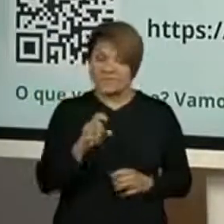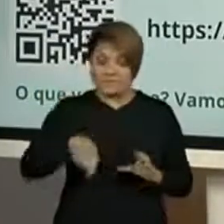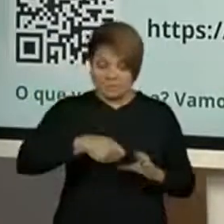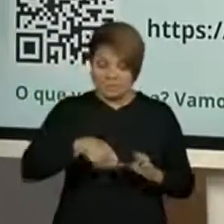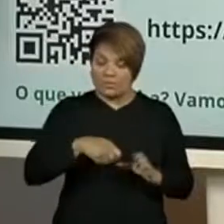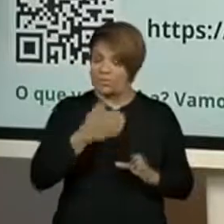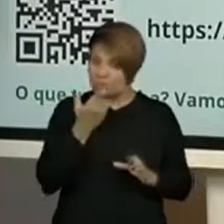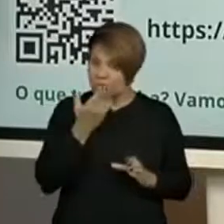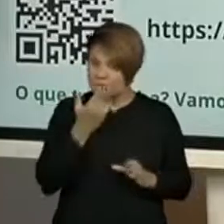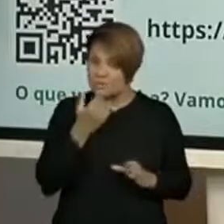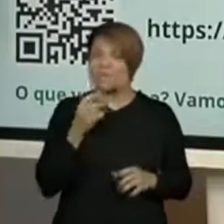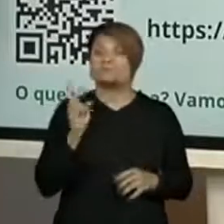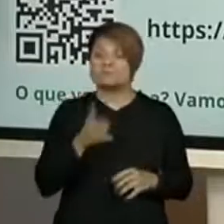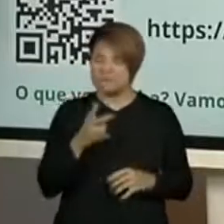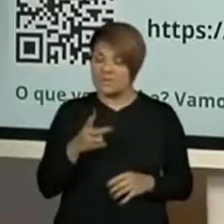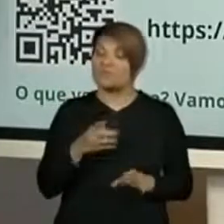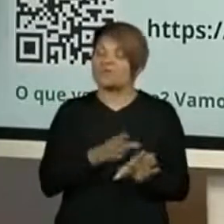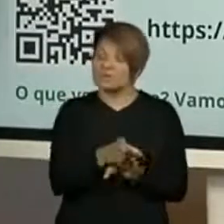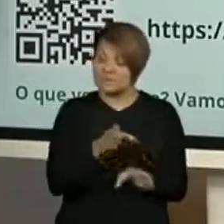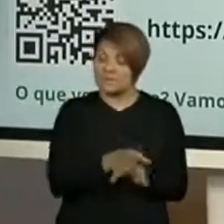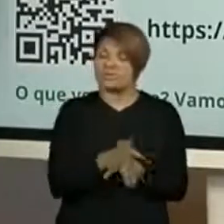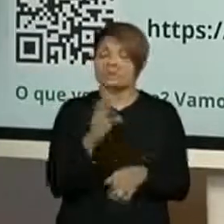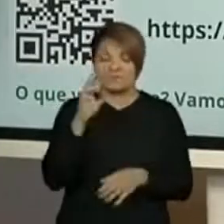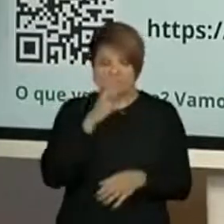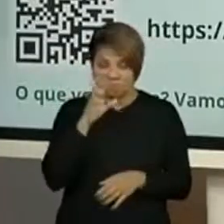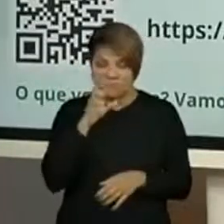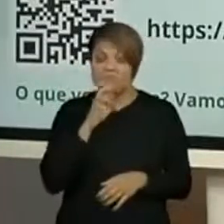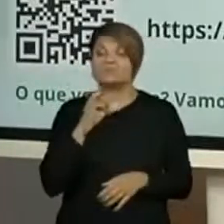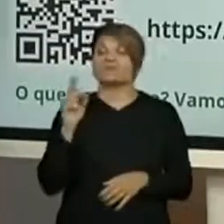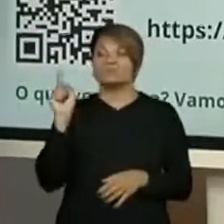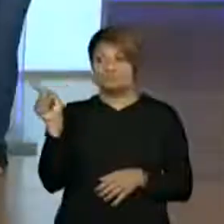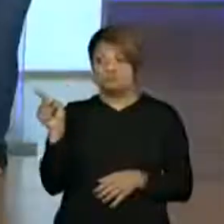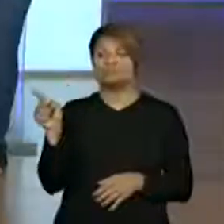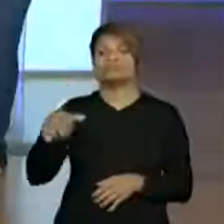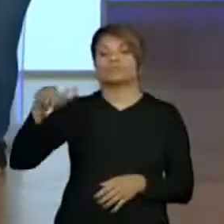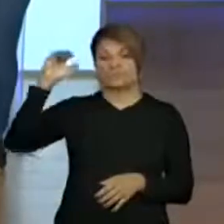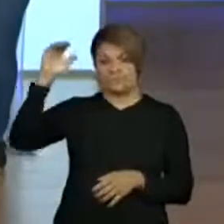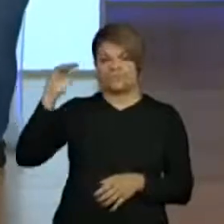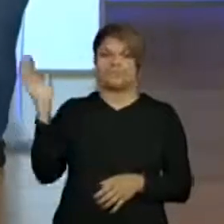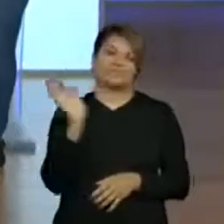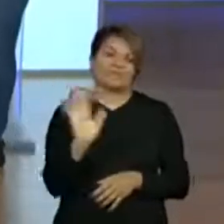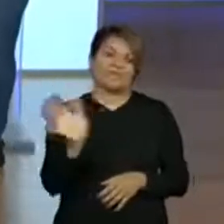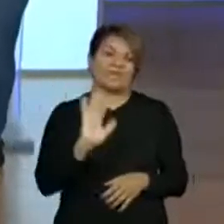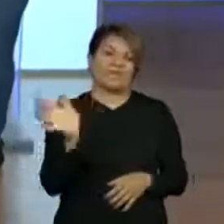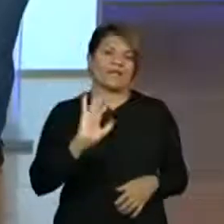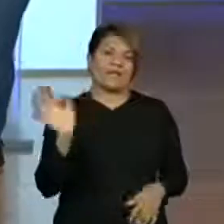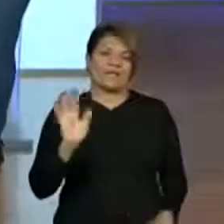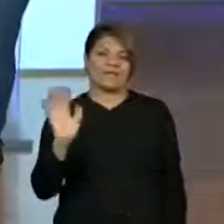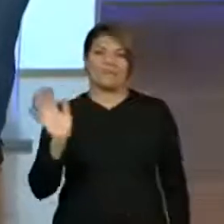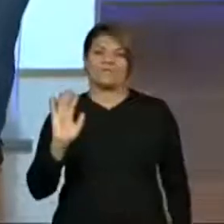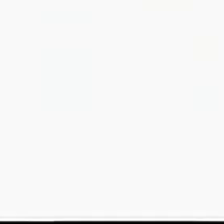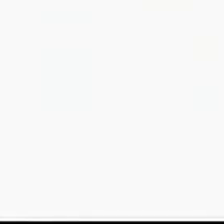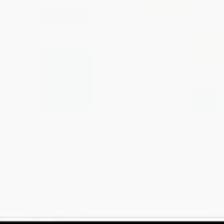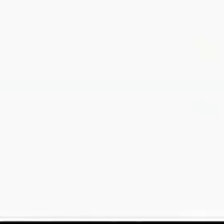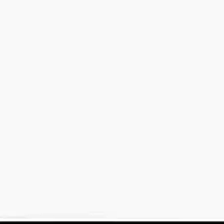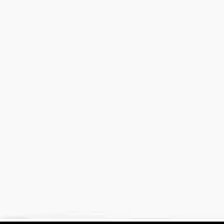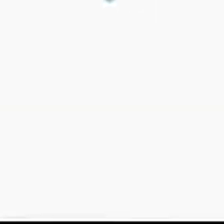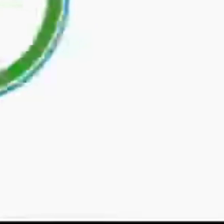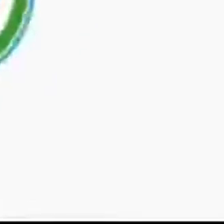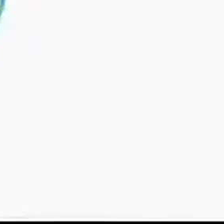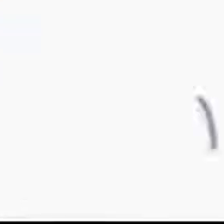com a orientação de um adulto e a supervisão dele. Tá bom? Beijo, muito obrigada e turma. Tchau. Até amanhã.